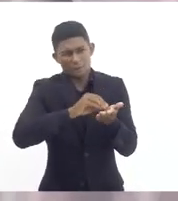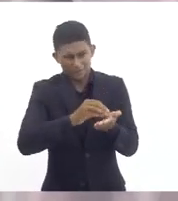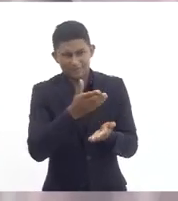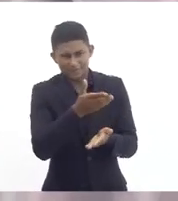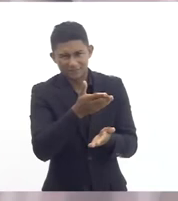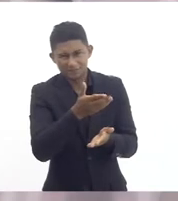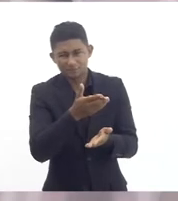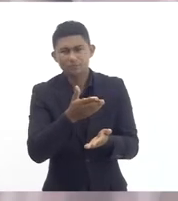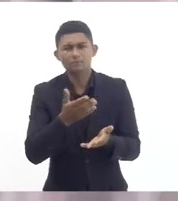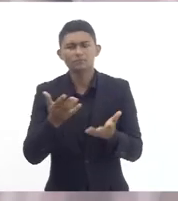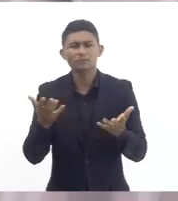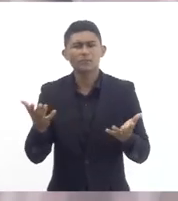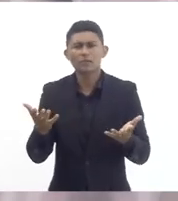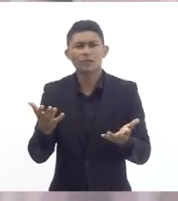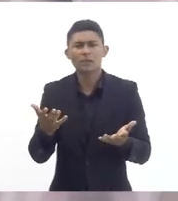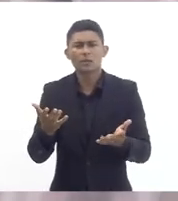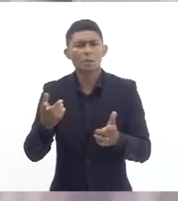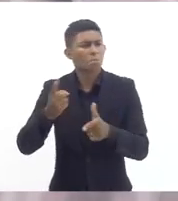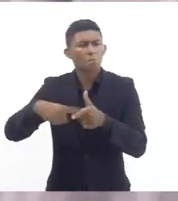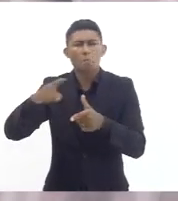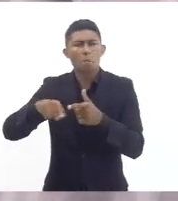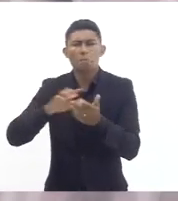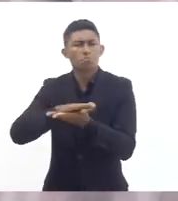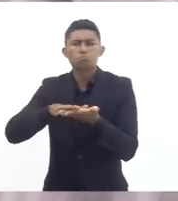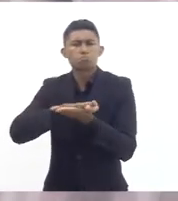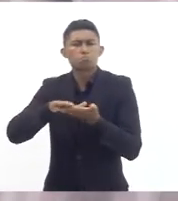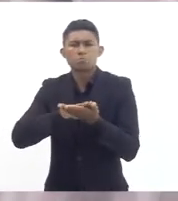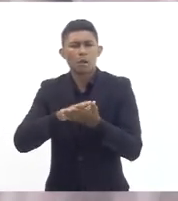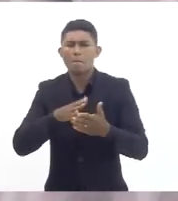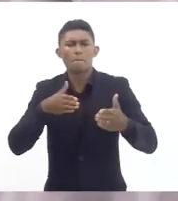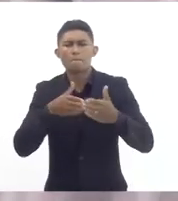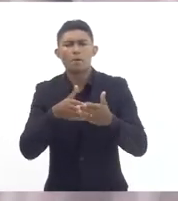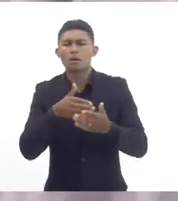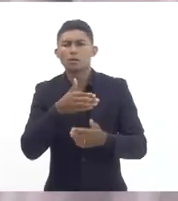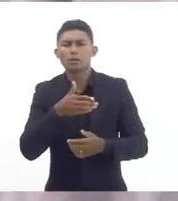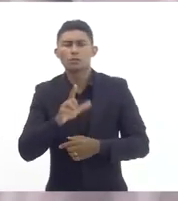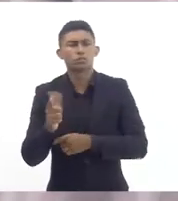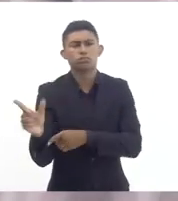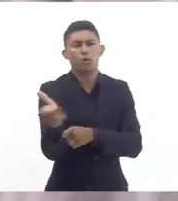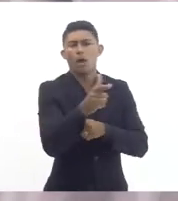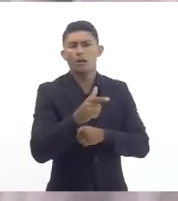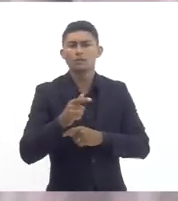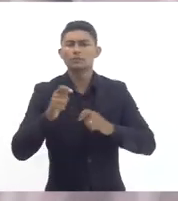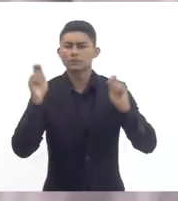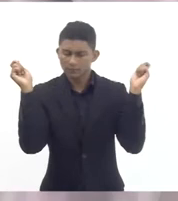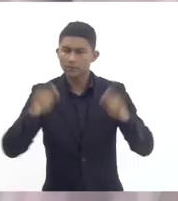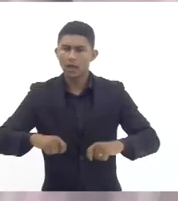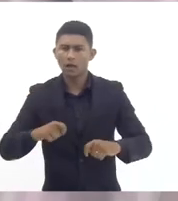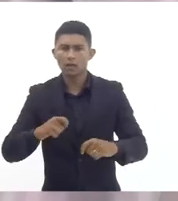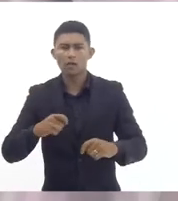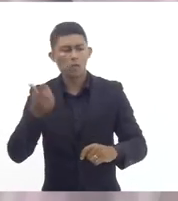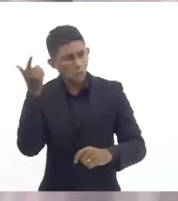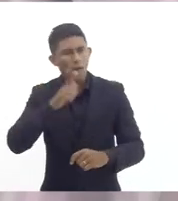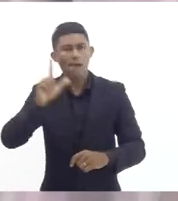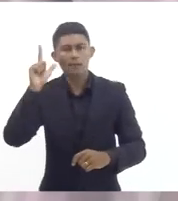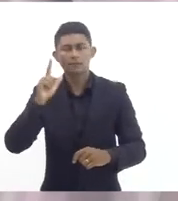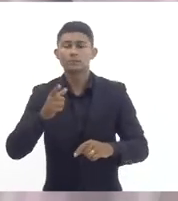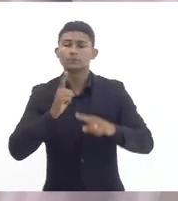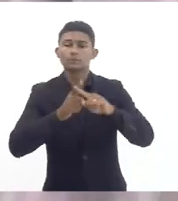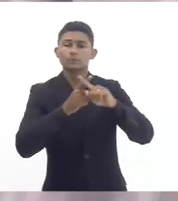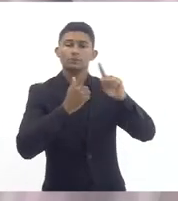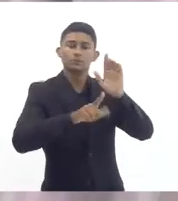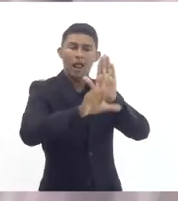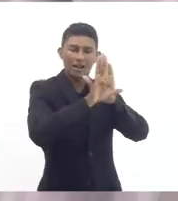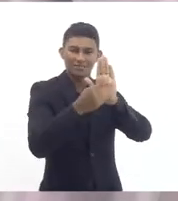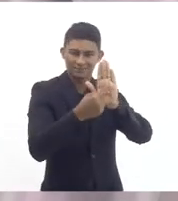não é não é e não pode ser a gente tem que enfrentar porque legalmente não é pela lei a gente